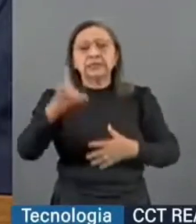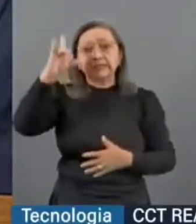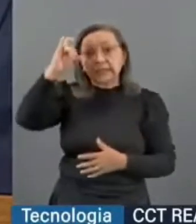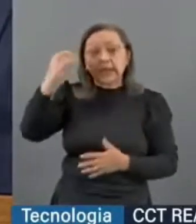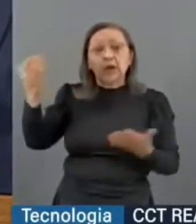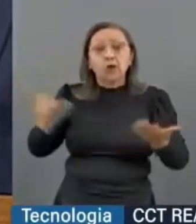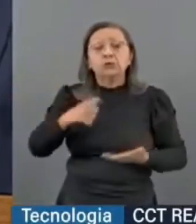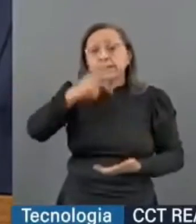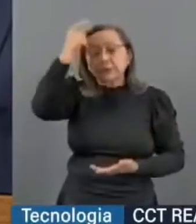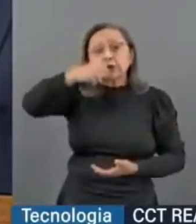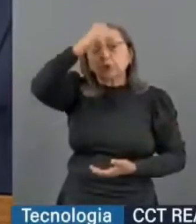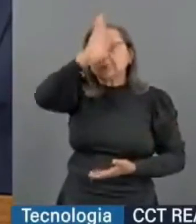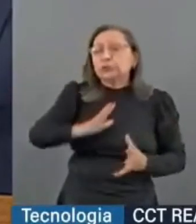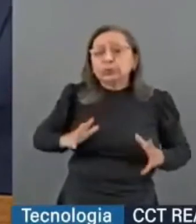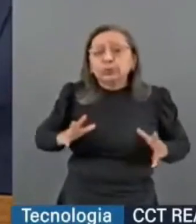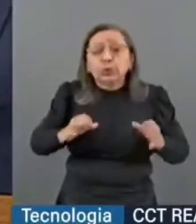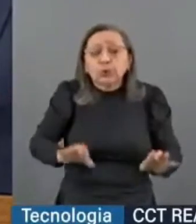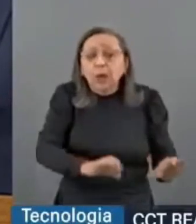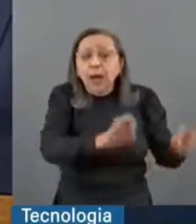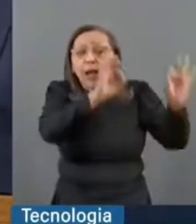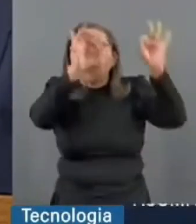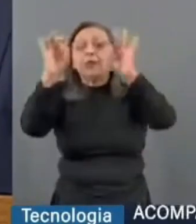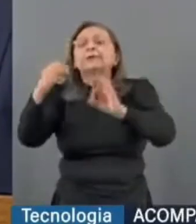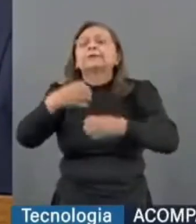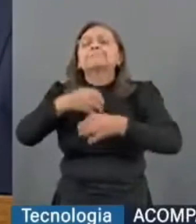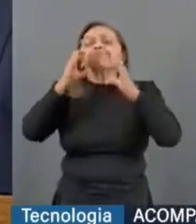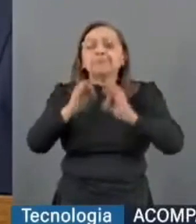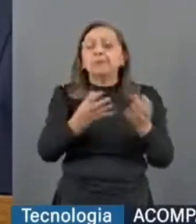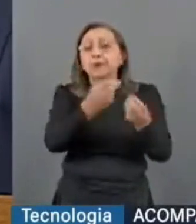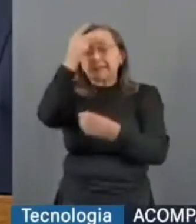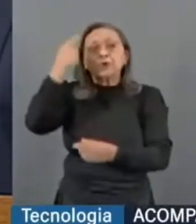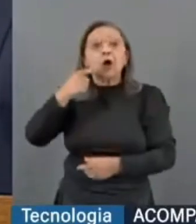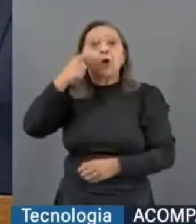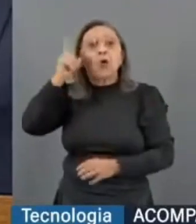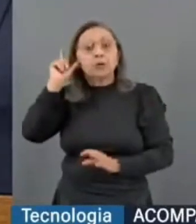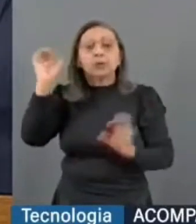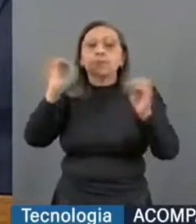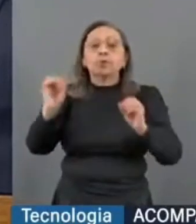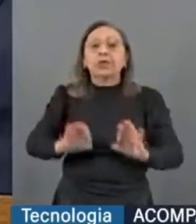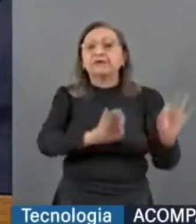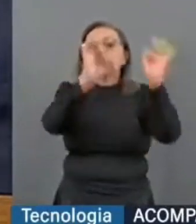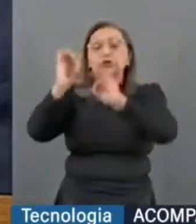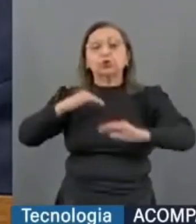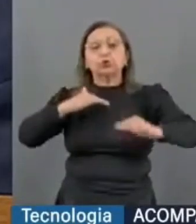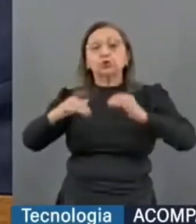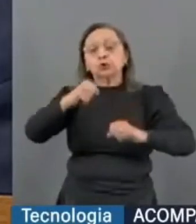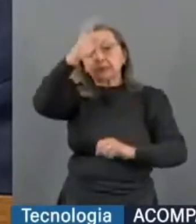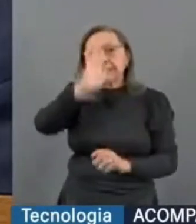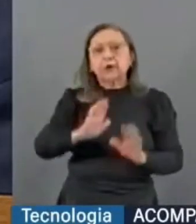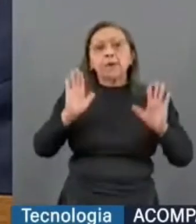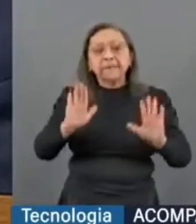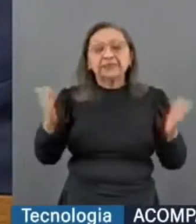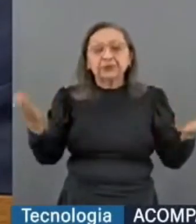gente no Brasil inteiro nos assistindo. Tenho certeza que muitas dessas pessoas ontem não estavam assistindo o Jogo do Brasil, mas